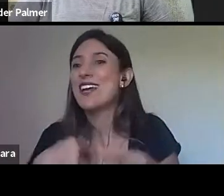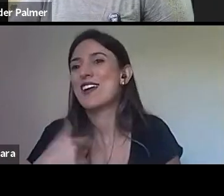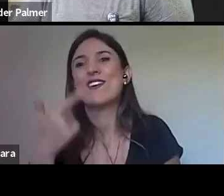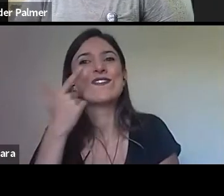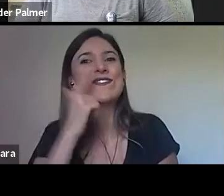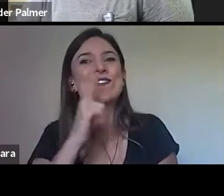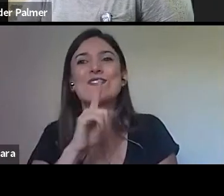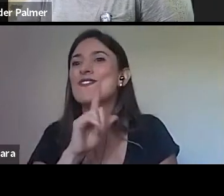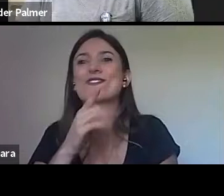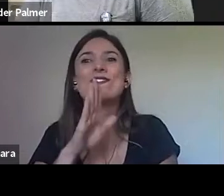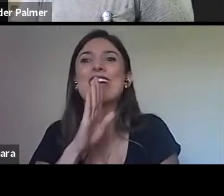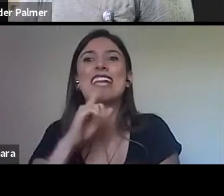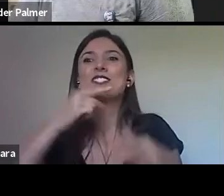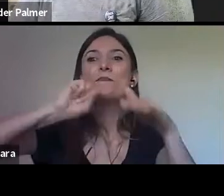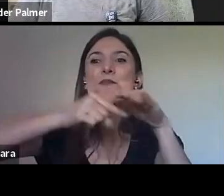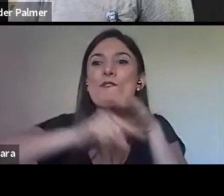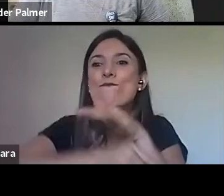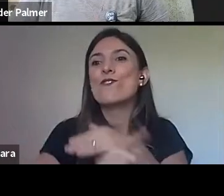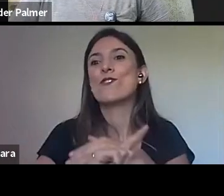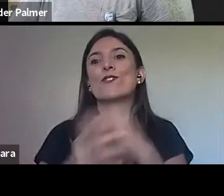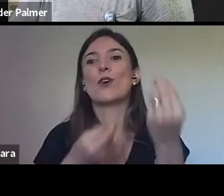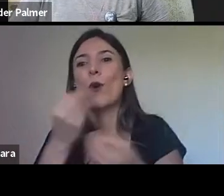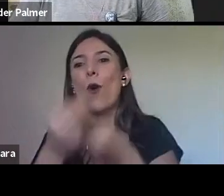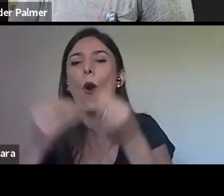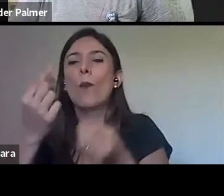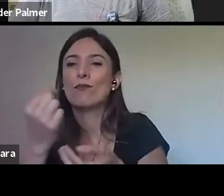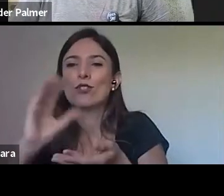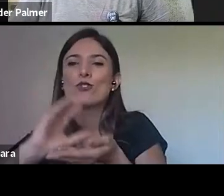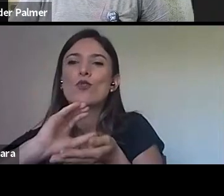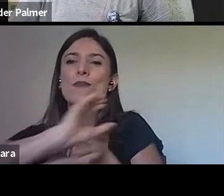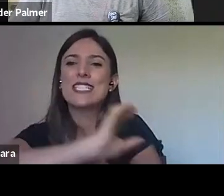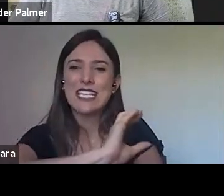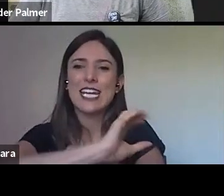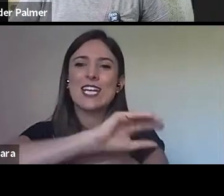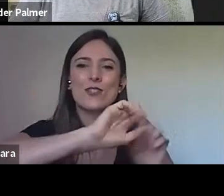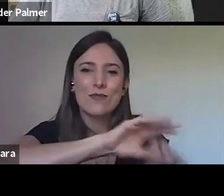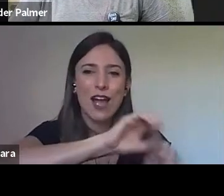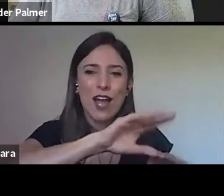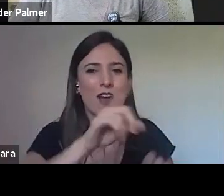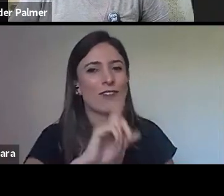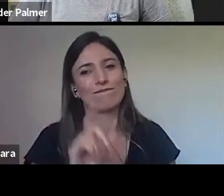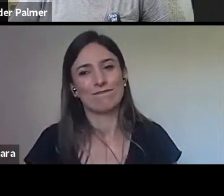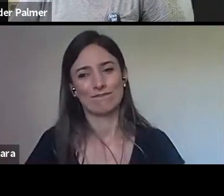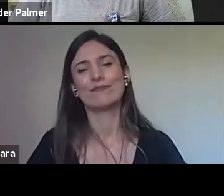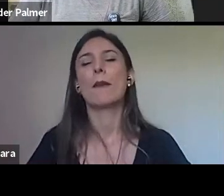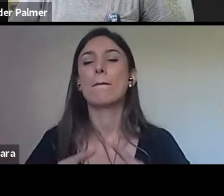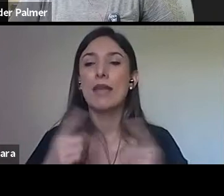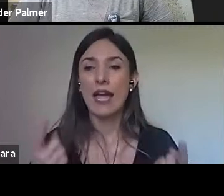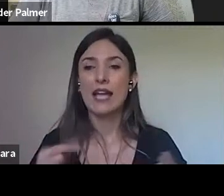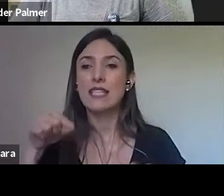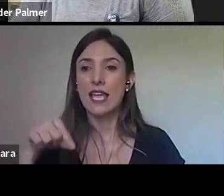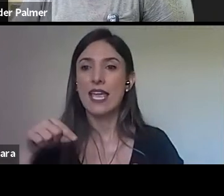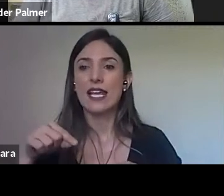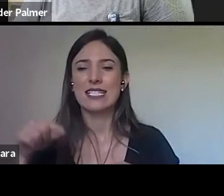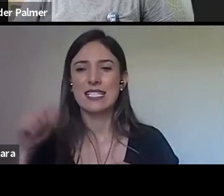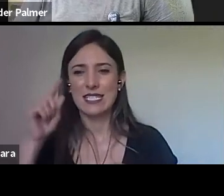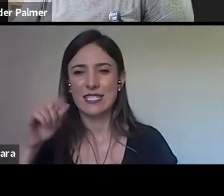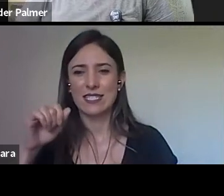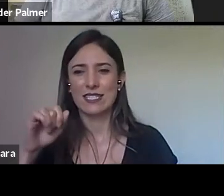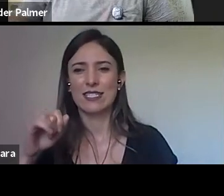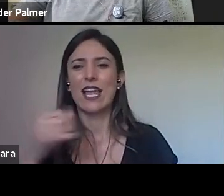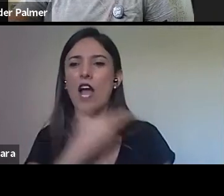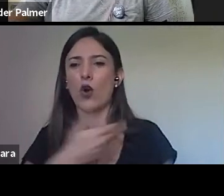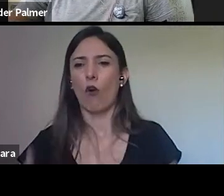não é meu campo de pesquisa mesmo, a questão do subsídio, mas ele vai ser uma forma de